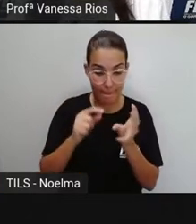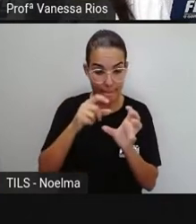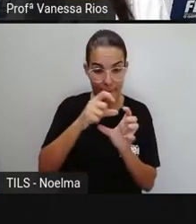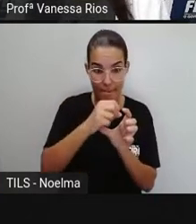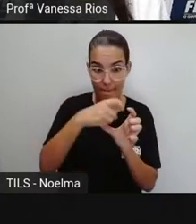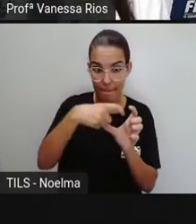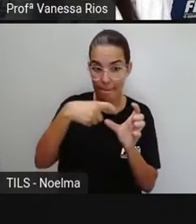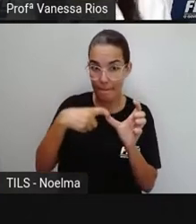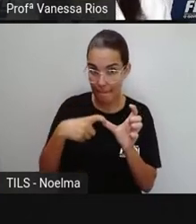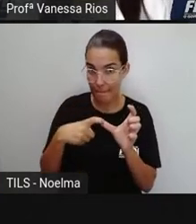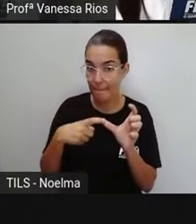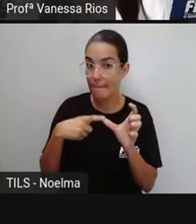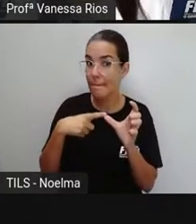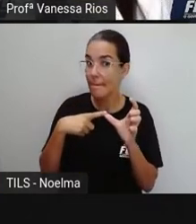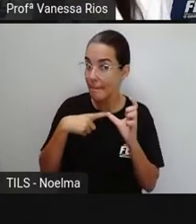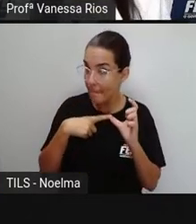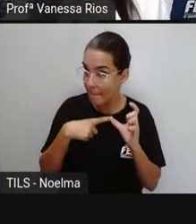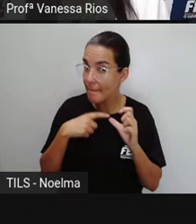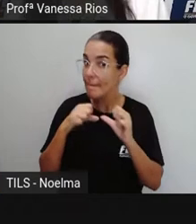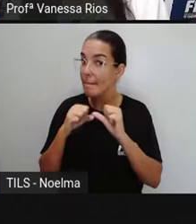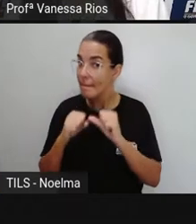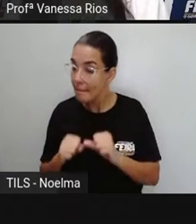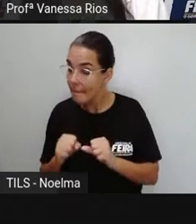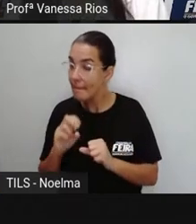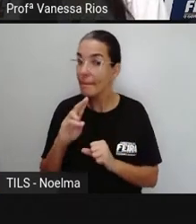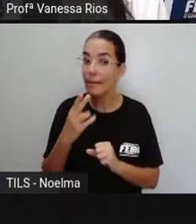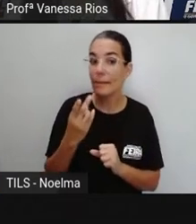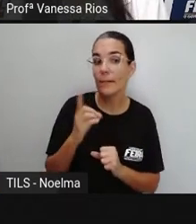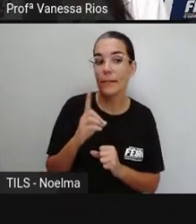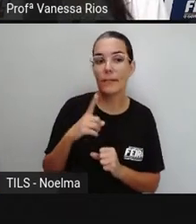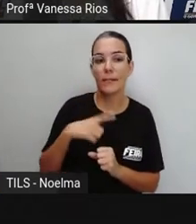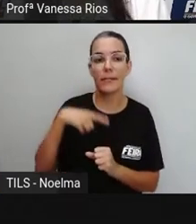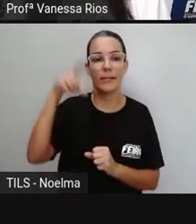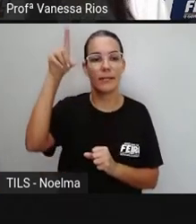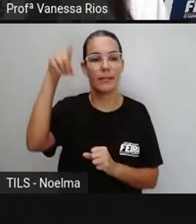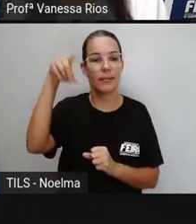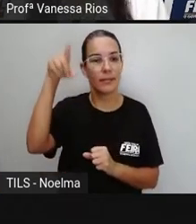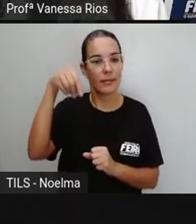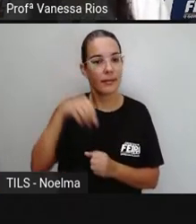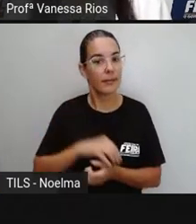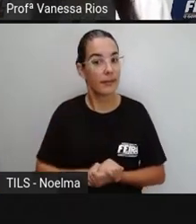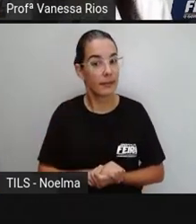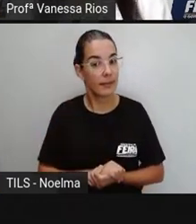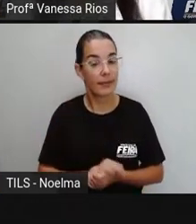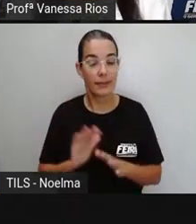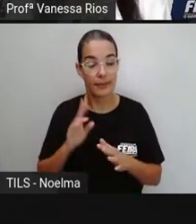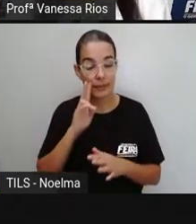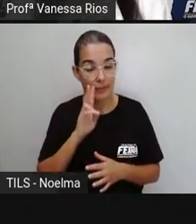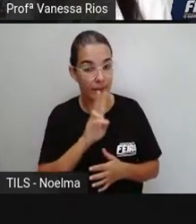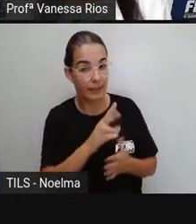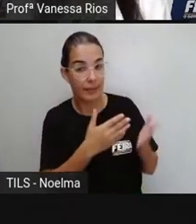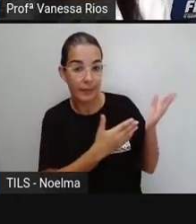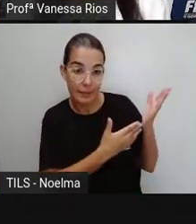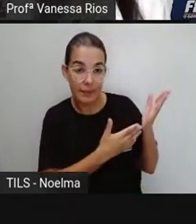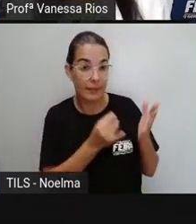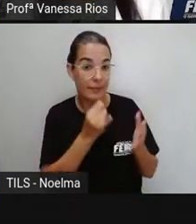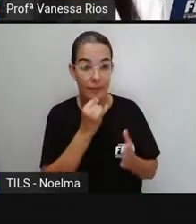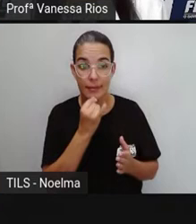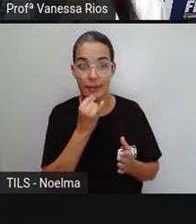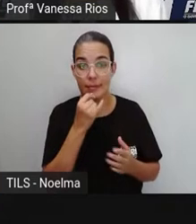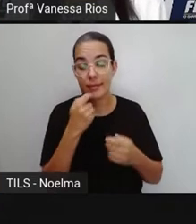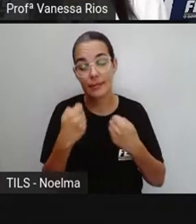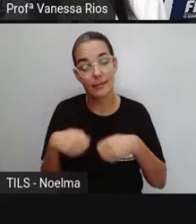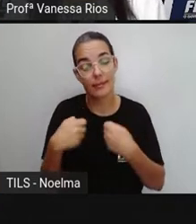oxítonas podem ou não receber acentua. Ou seja, nem todas as palavras oxítonas